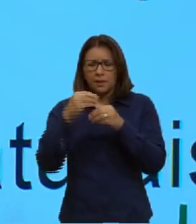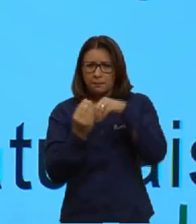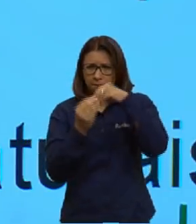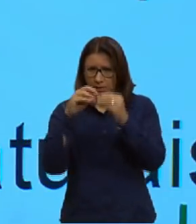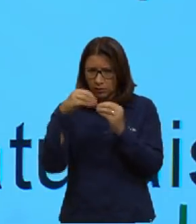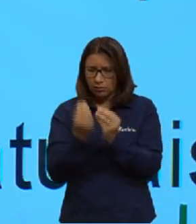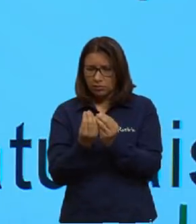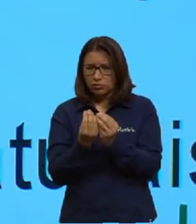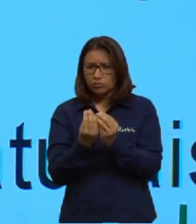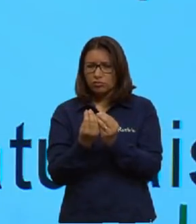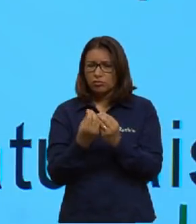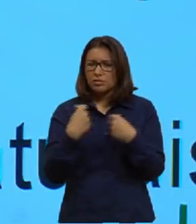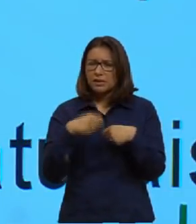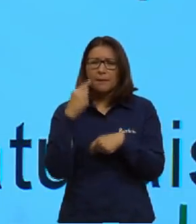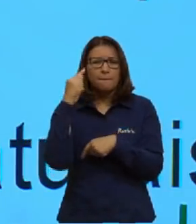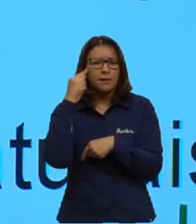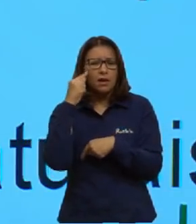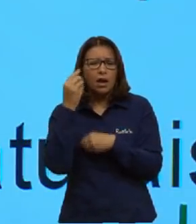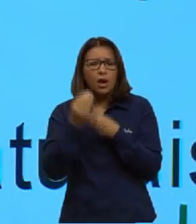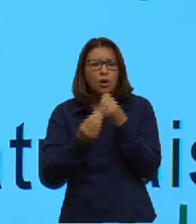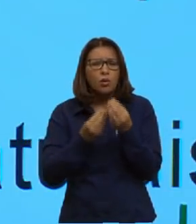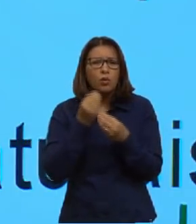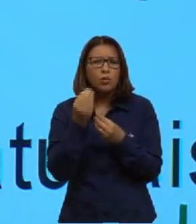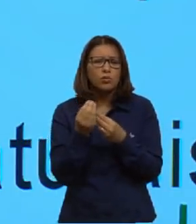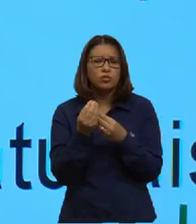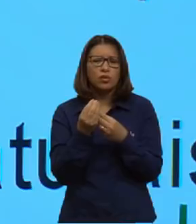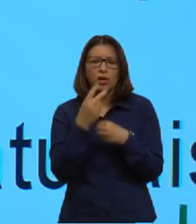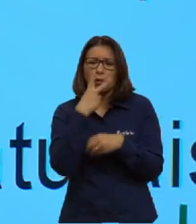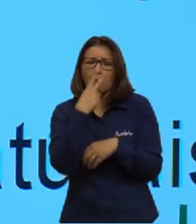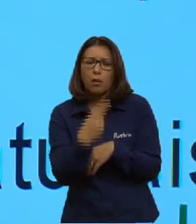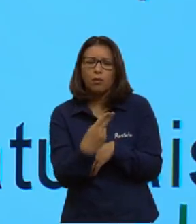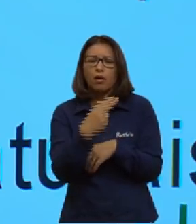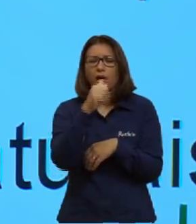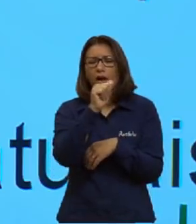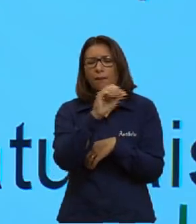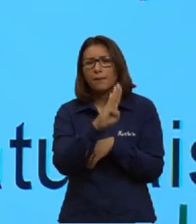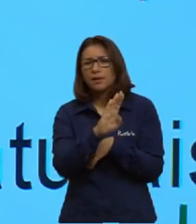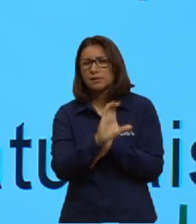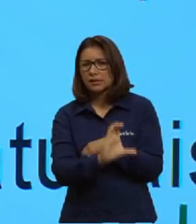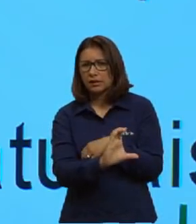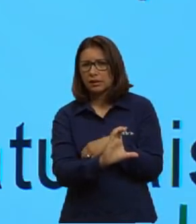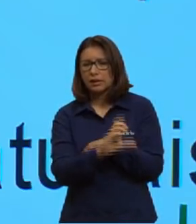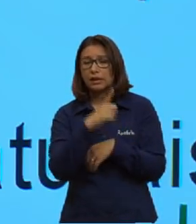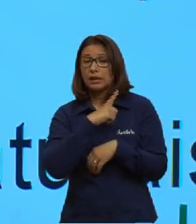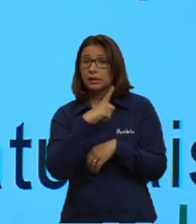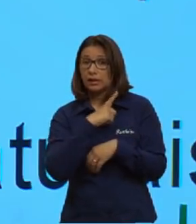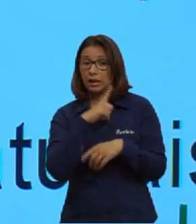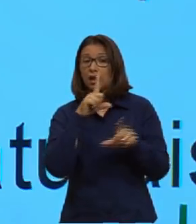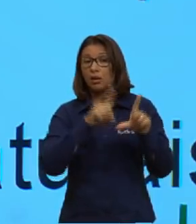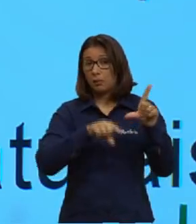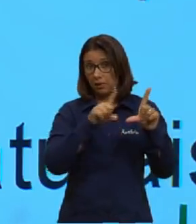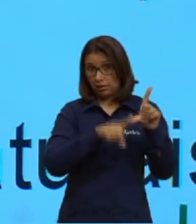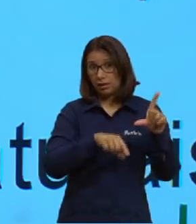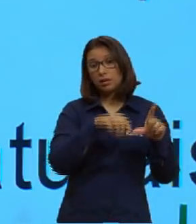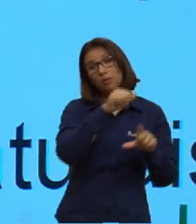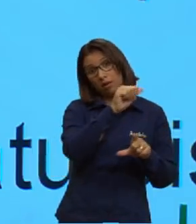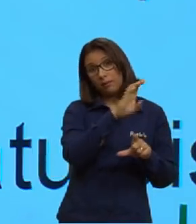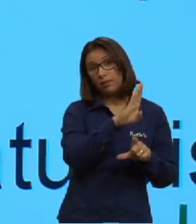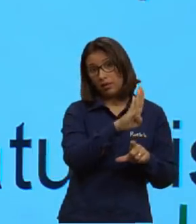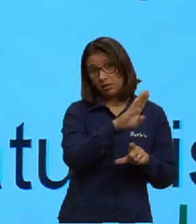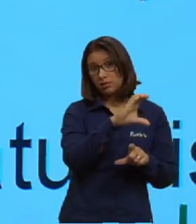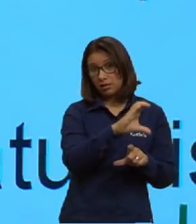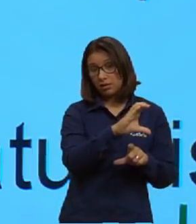pensar que eles são como se fosse o nosso alfabeto, né? Nós temos algumas letras do alfabeto que